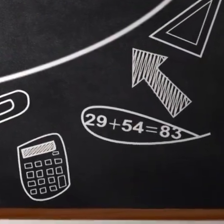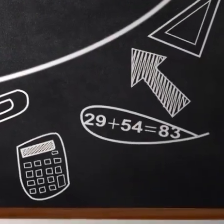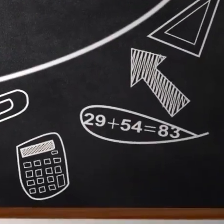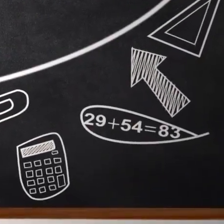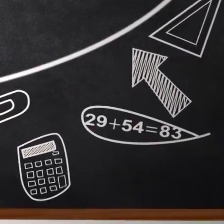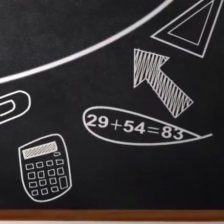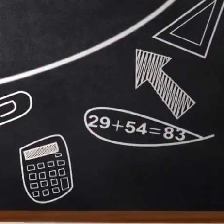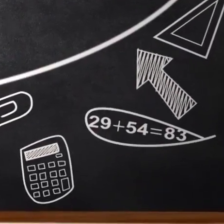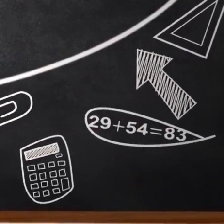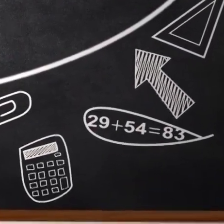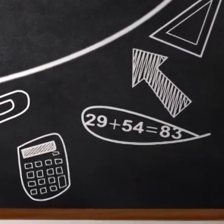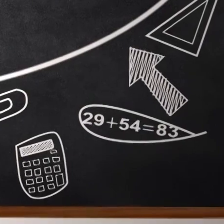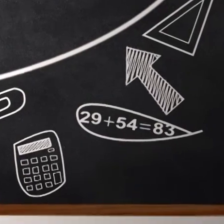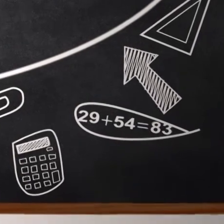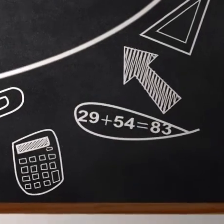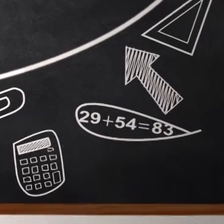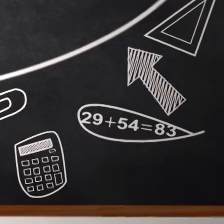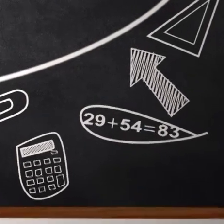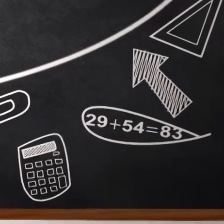Tchau,